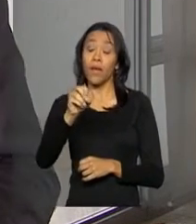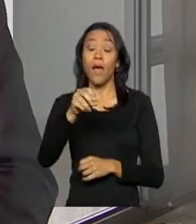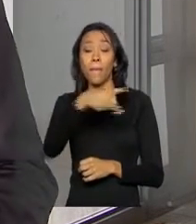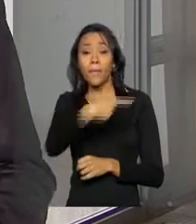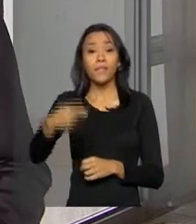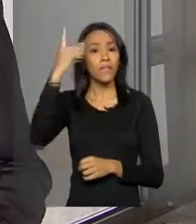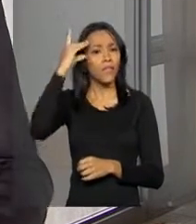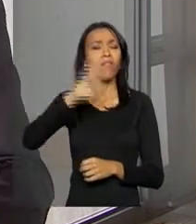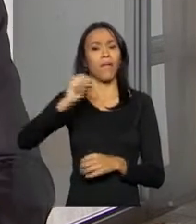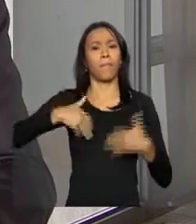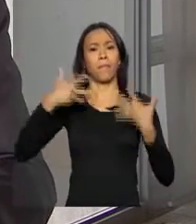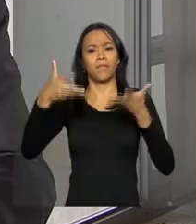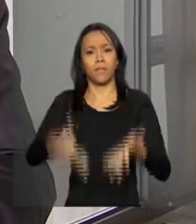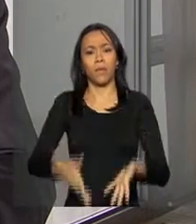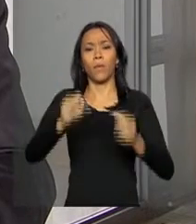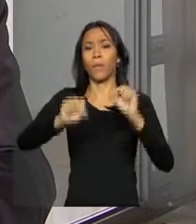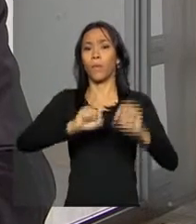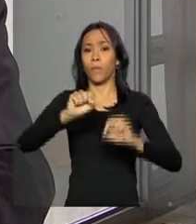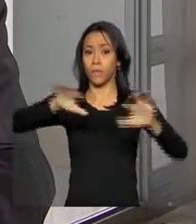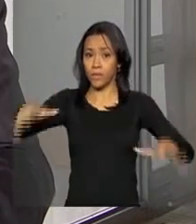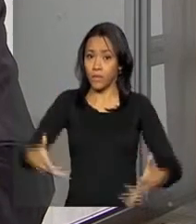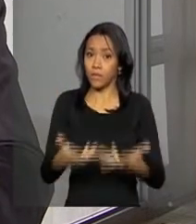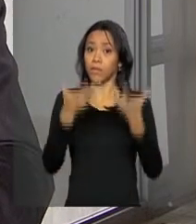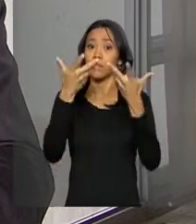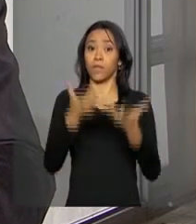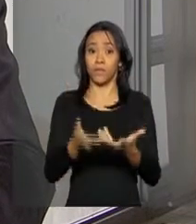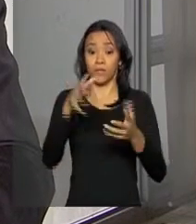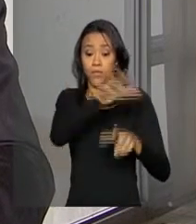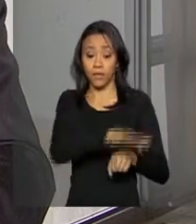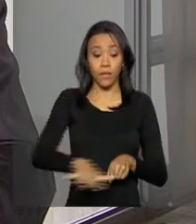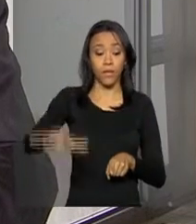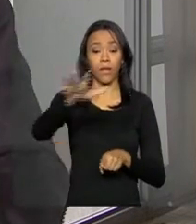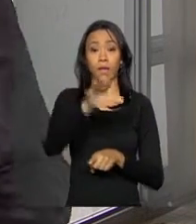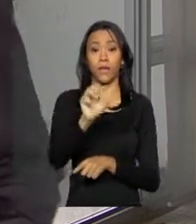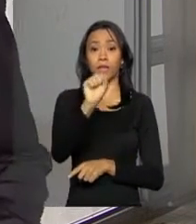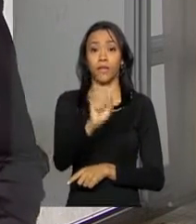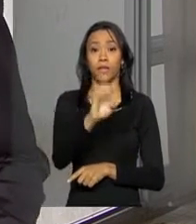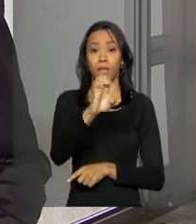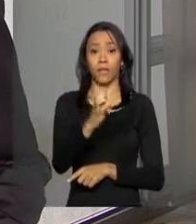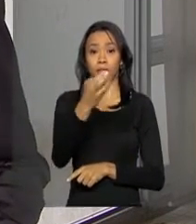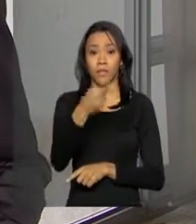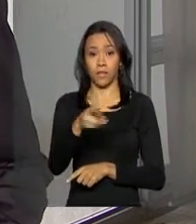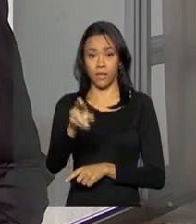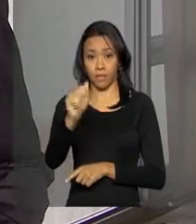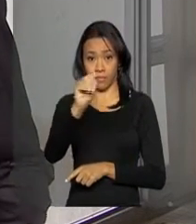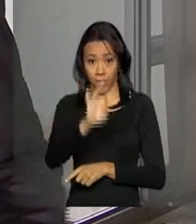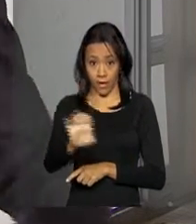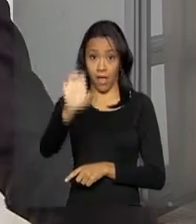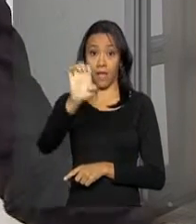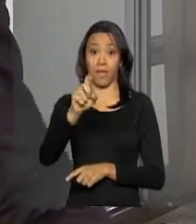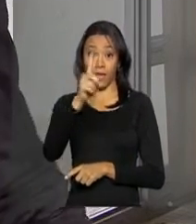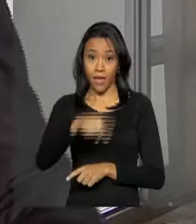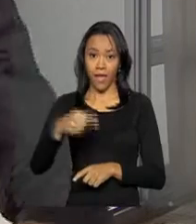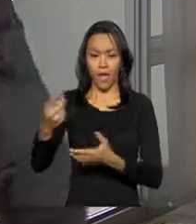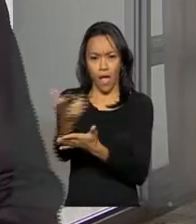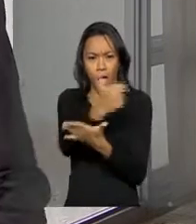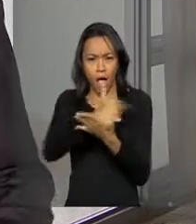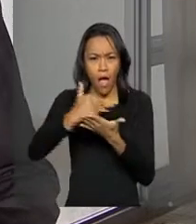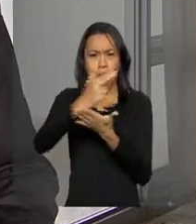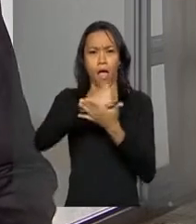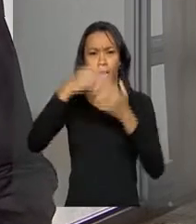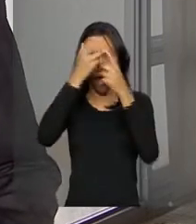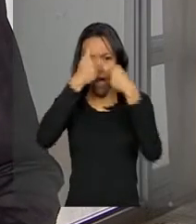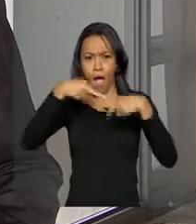da cerimônia de inauguração do Centro Sebrae de Referência do Artesanato Brasileiro. O retorno da